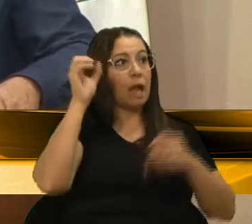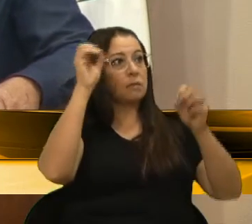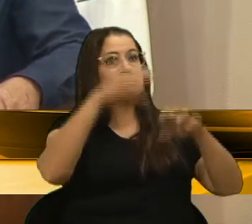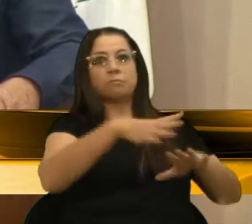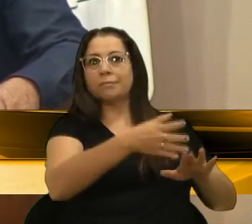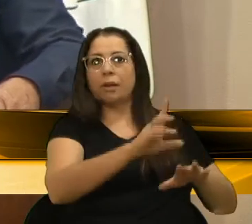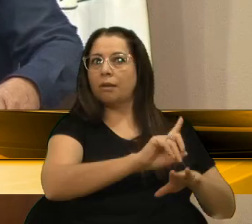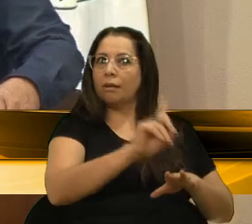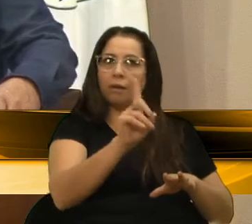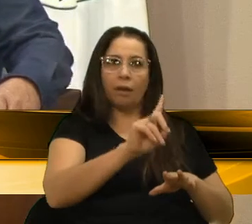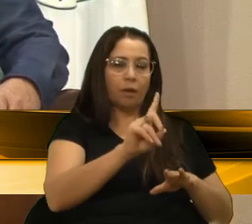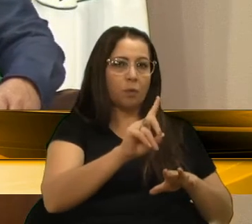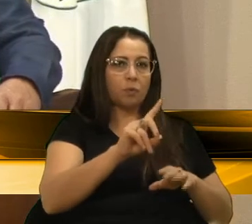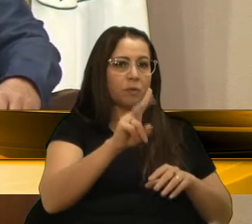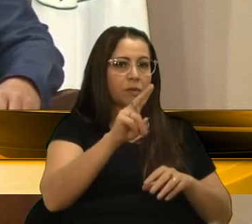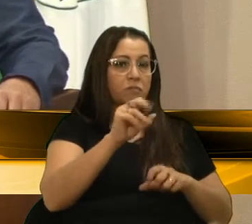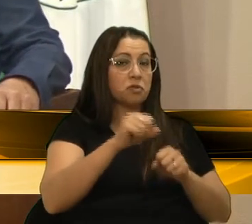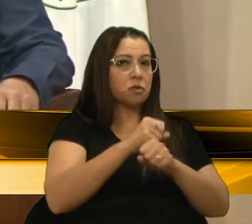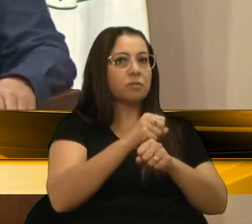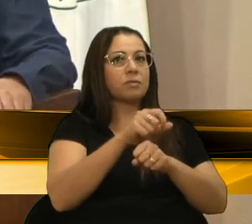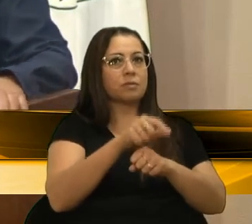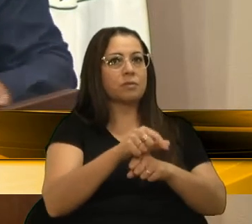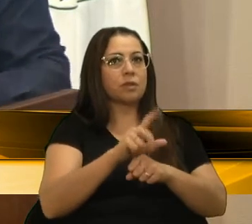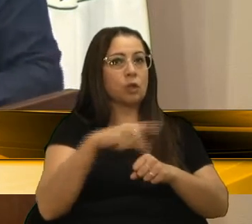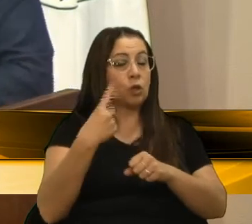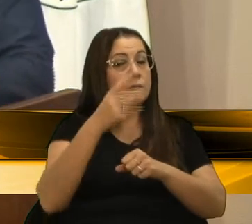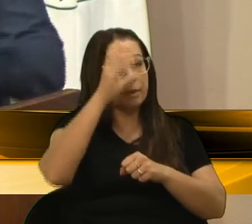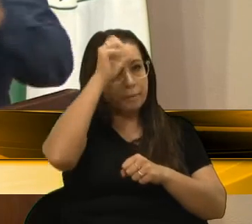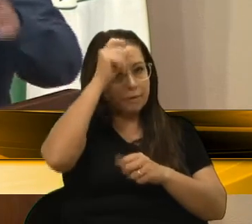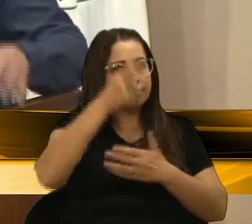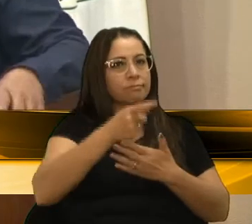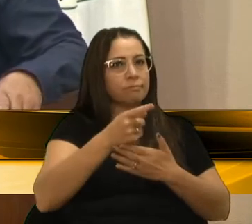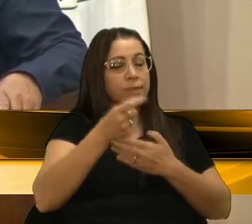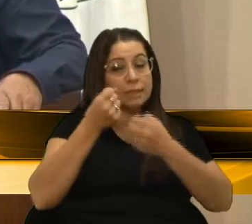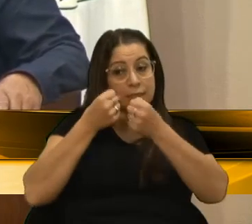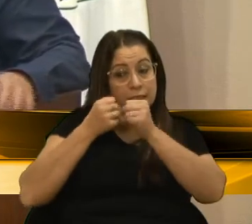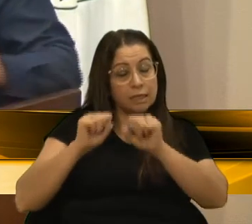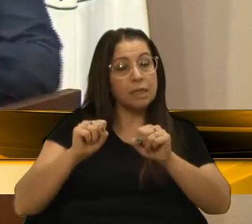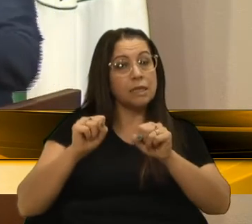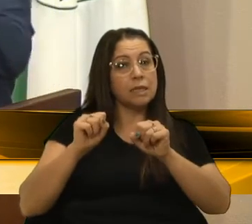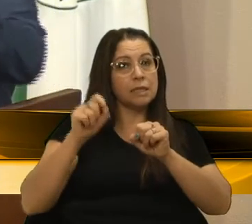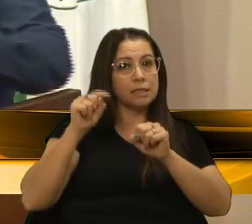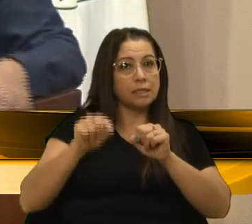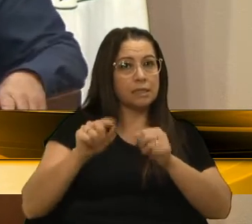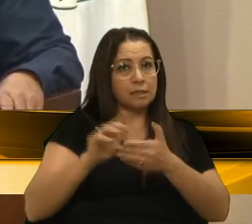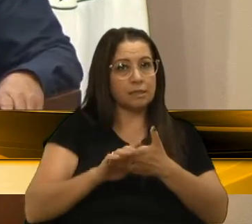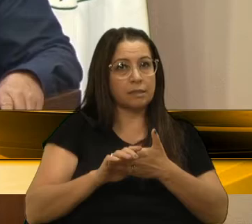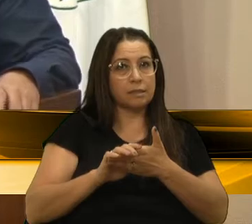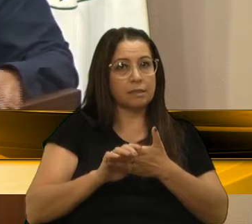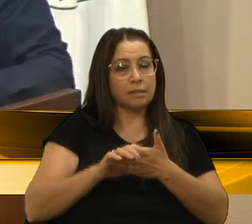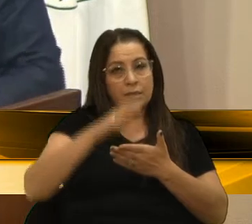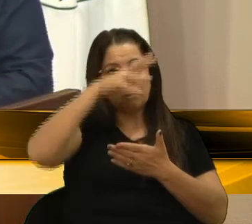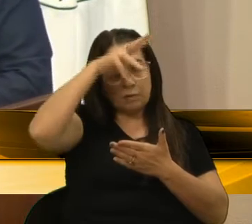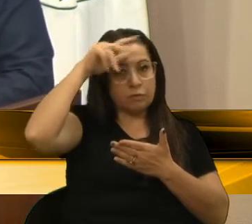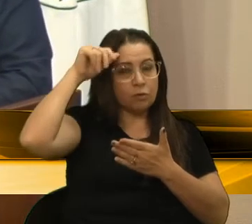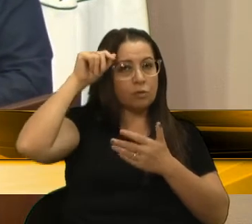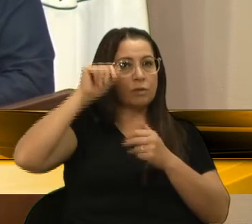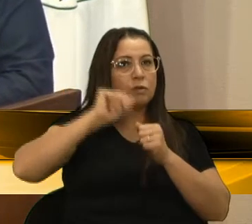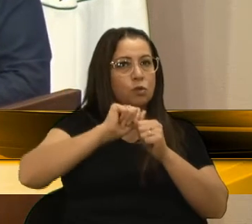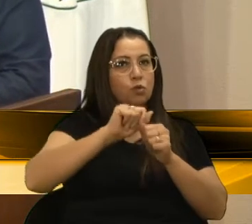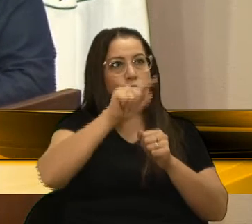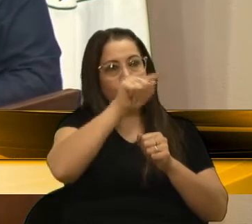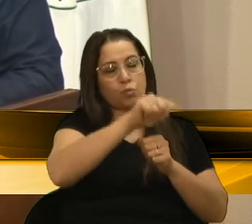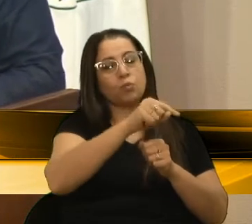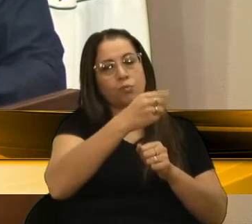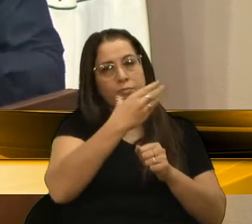não, se a gente está há 20 anos, mas, nós aprendemos, aí nas secretarias, mesmo aqui no INU, na prefeitura, eu vim com ele, várias vezes aqui na